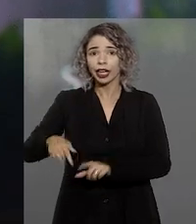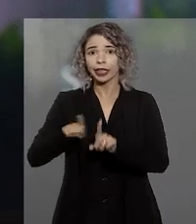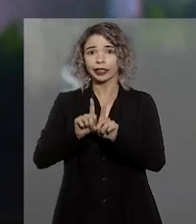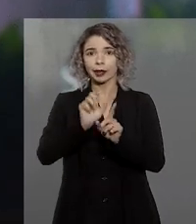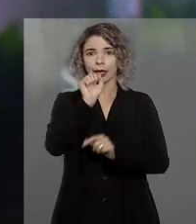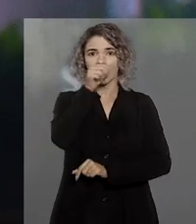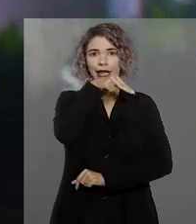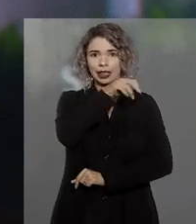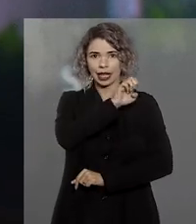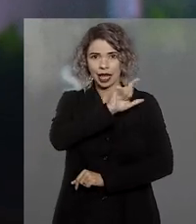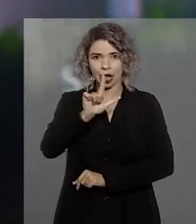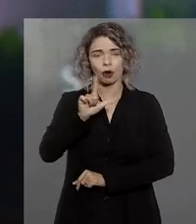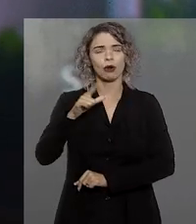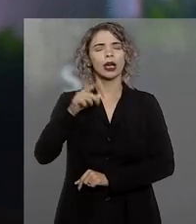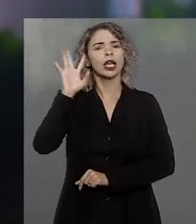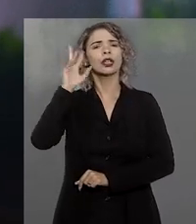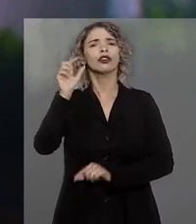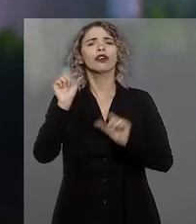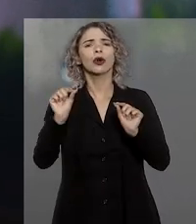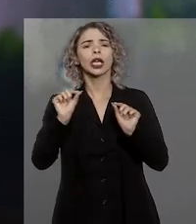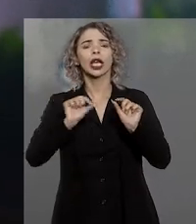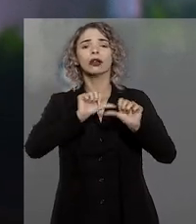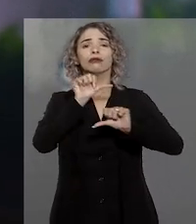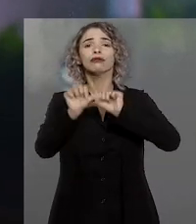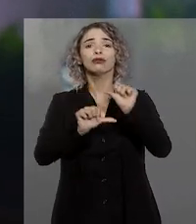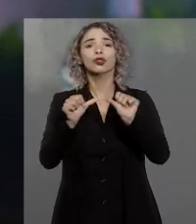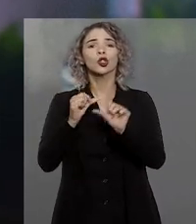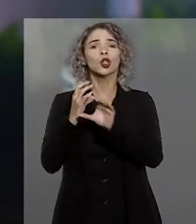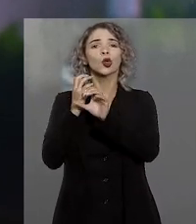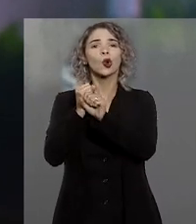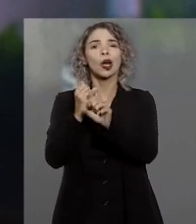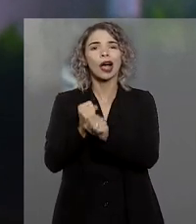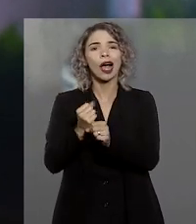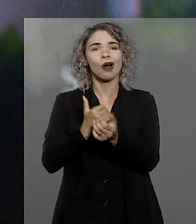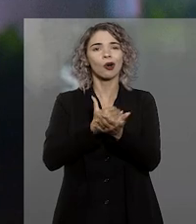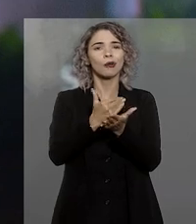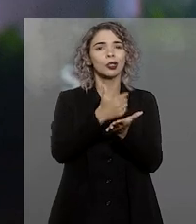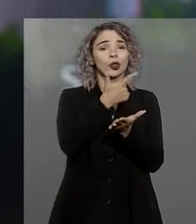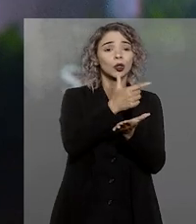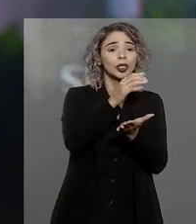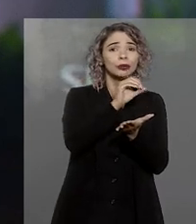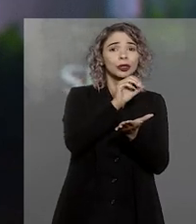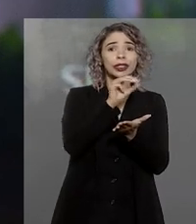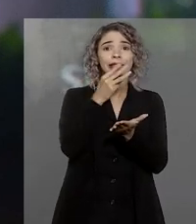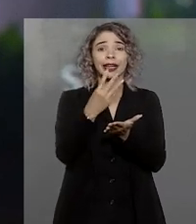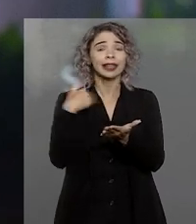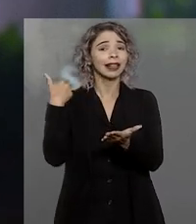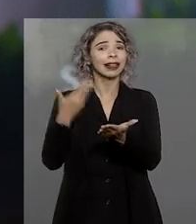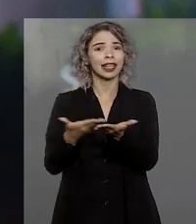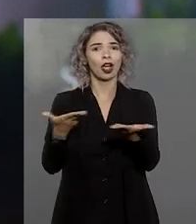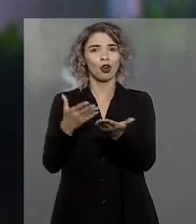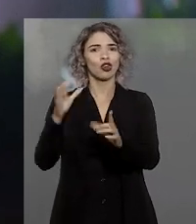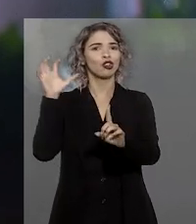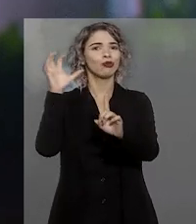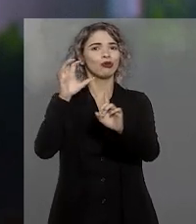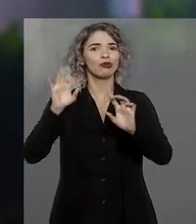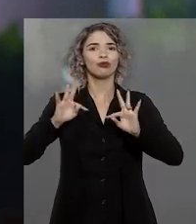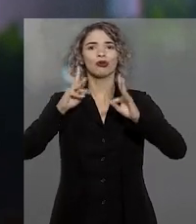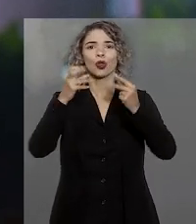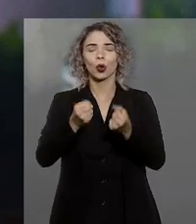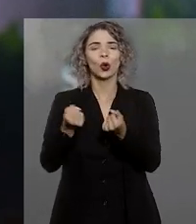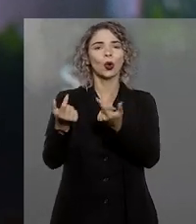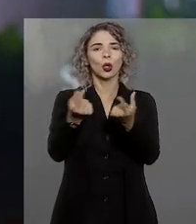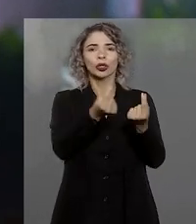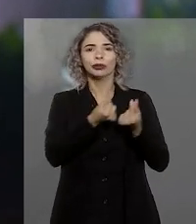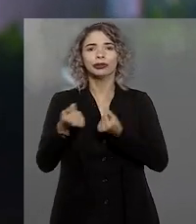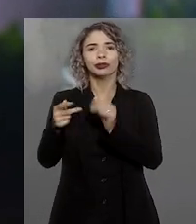a ANEL alegaram, entre outros pontos, que a decisão alterou a fórmula de cálculo vigente desde 2003, impactando todas as